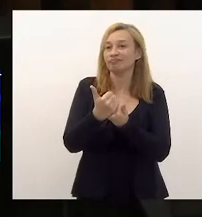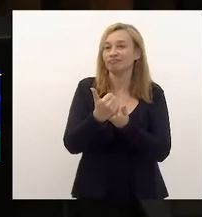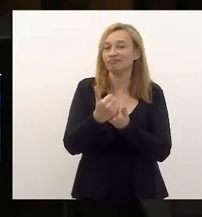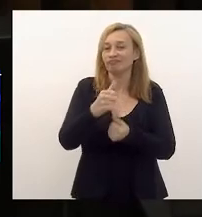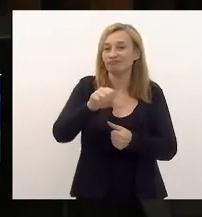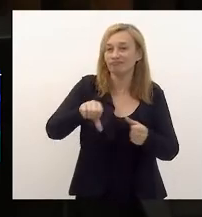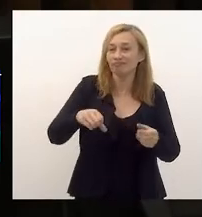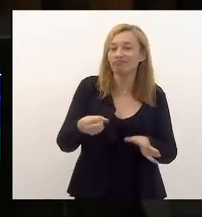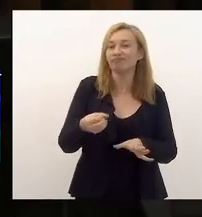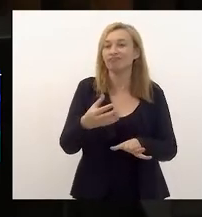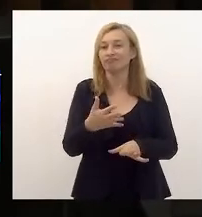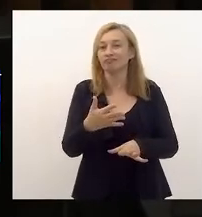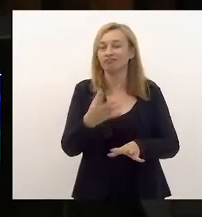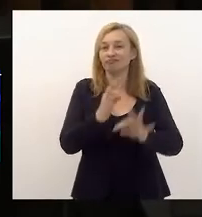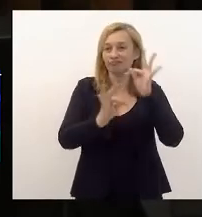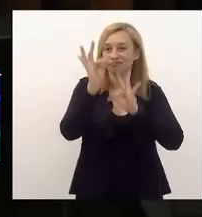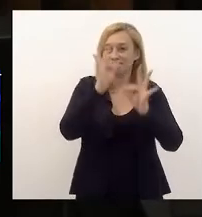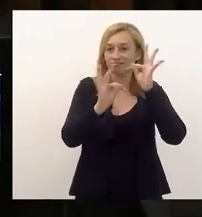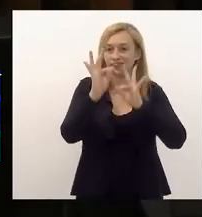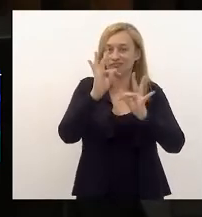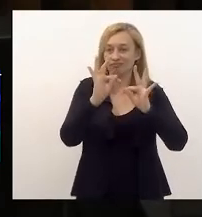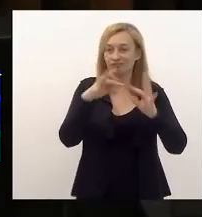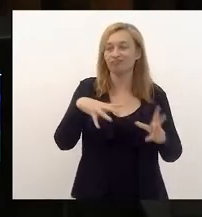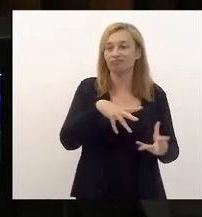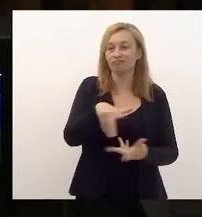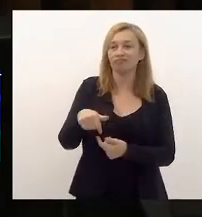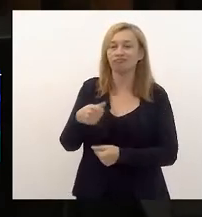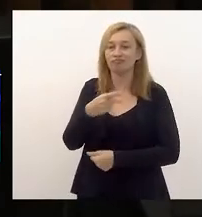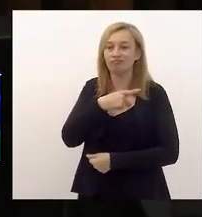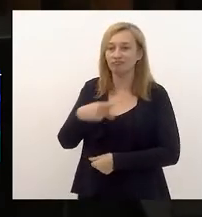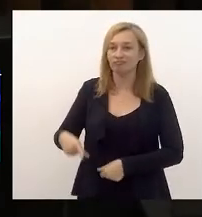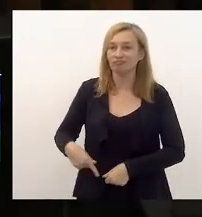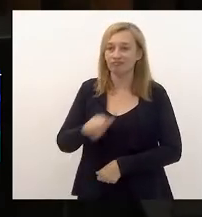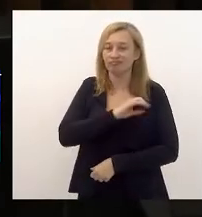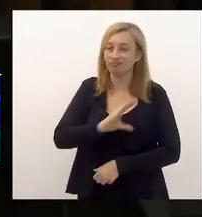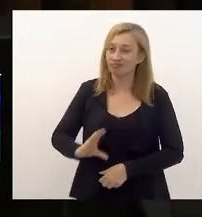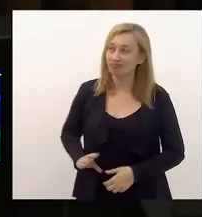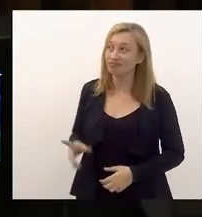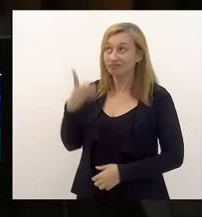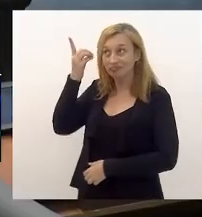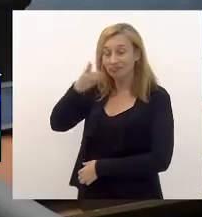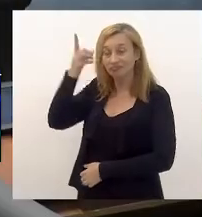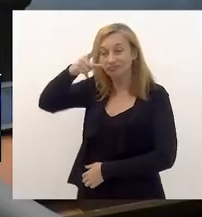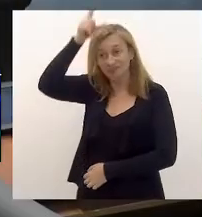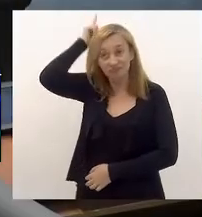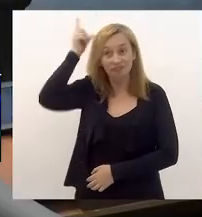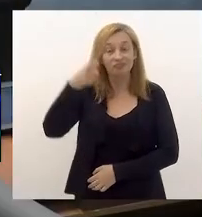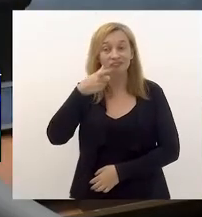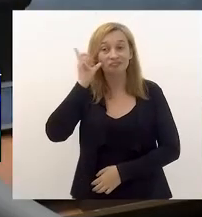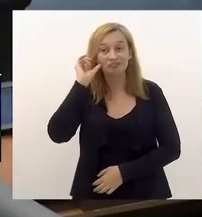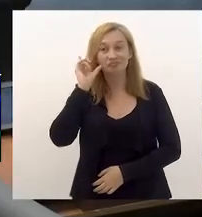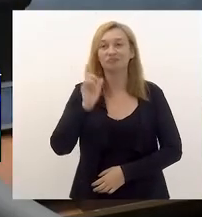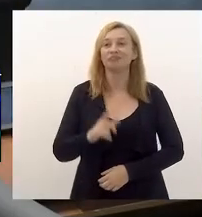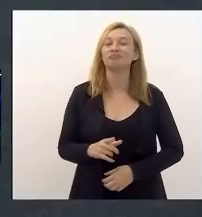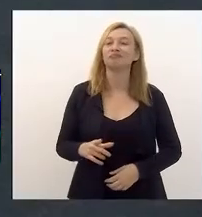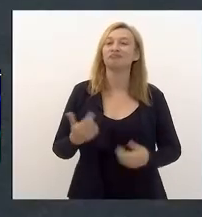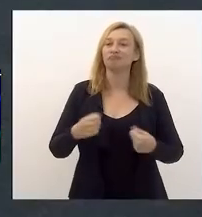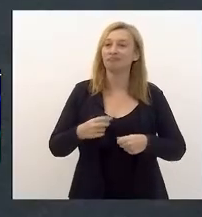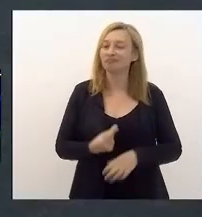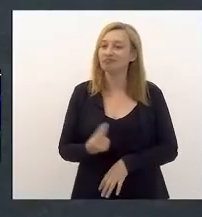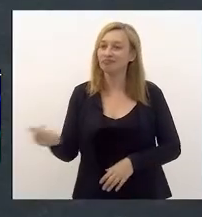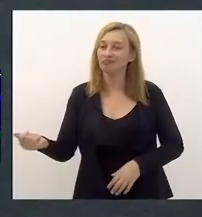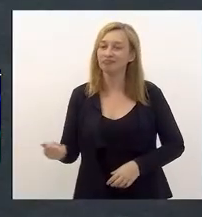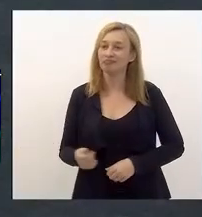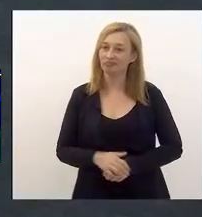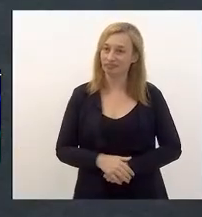revolução no mundo tecnológico. Conselho da Paz, deputado André Ciliano. Deputado Luiz, eu ontem tive que me retirar porque eu tinha